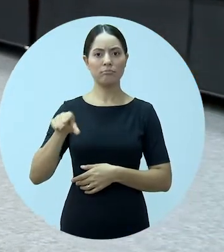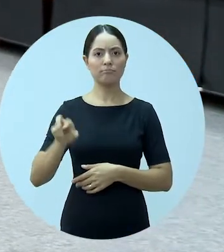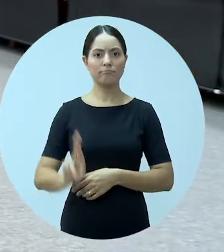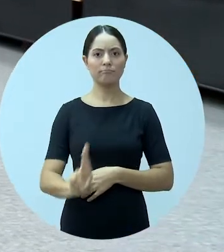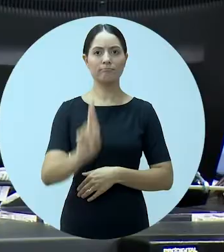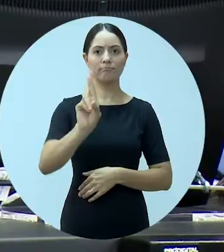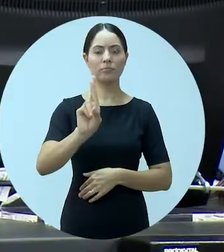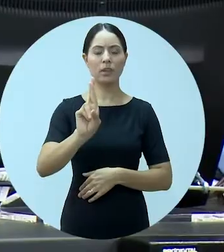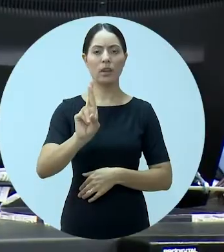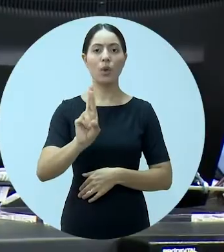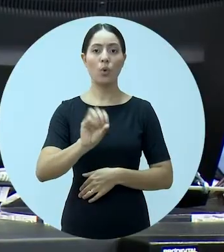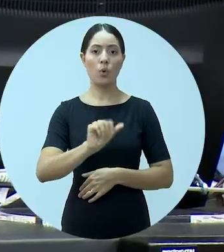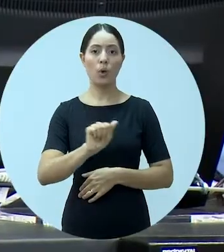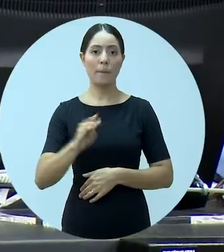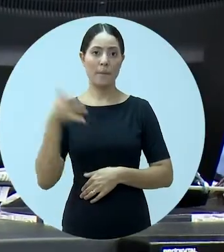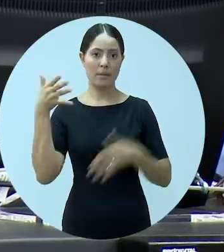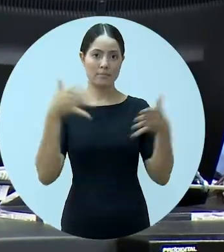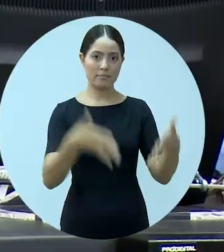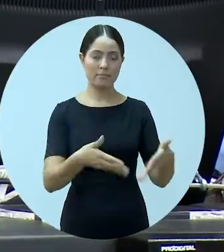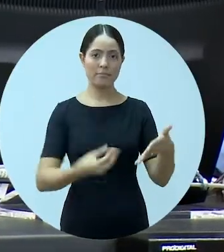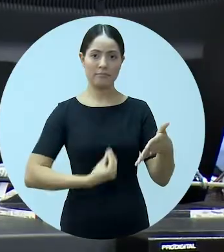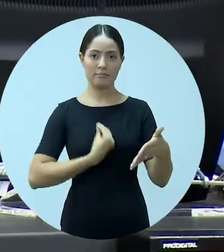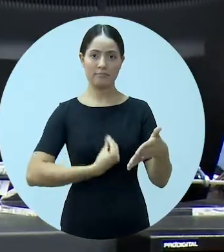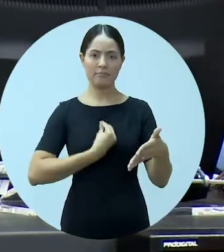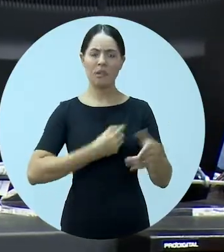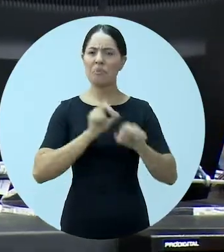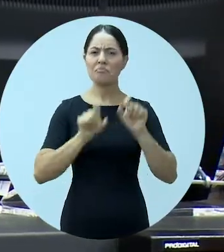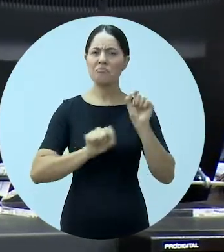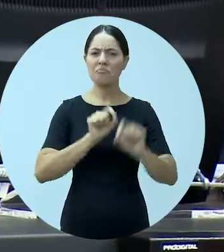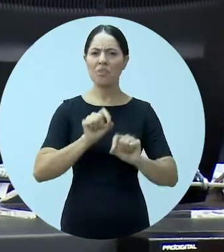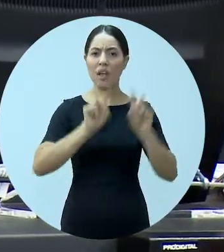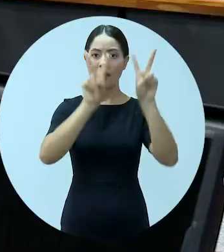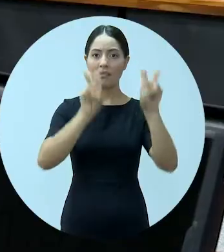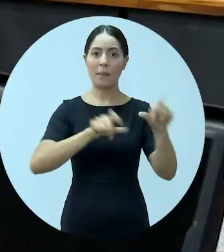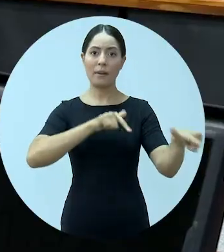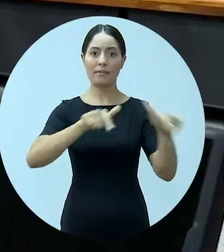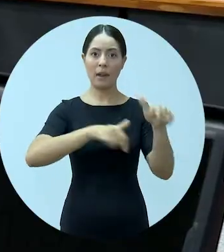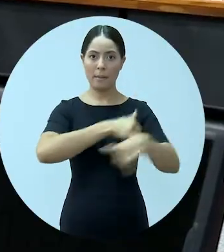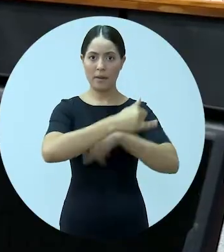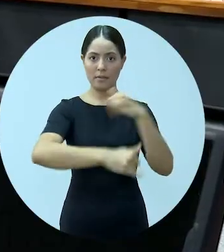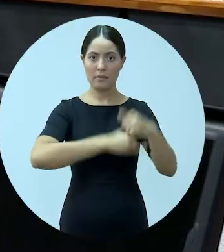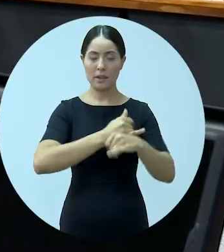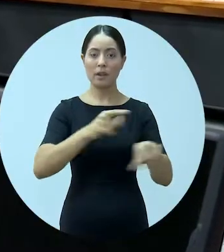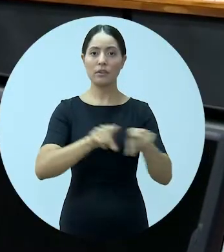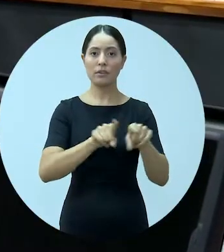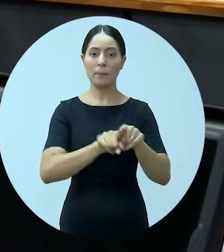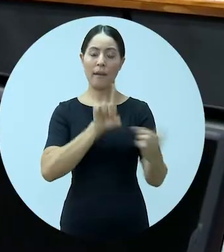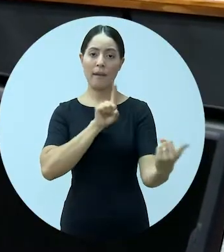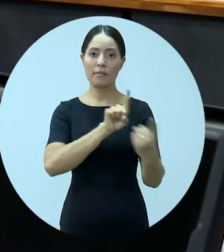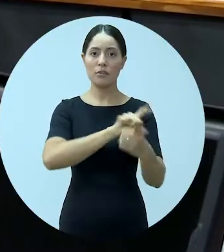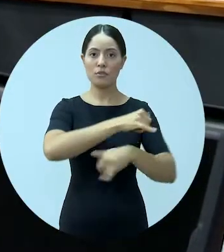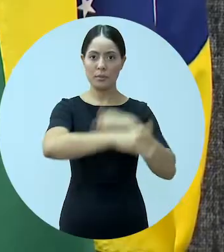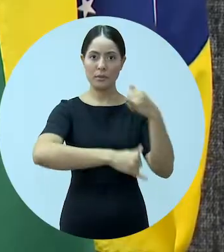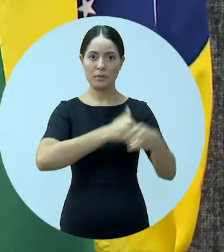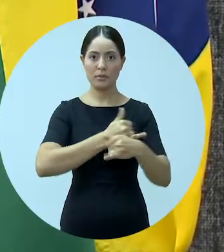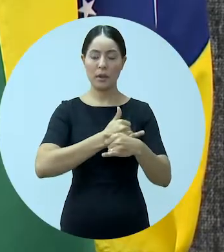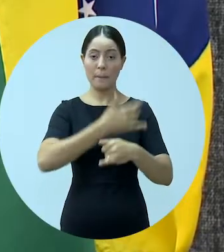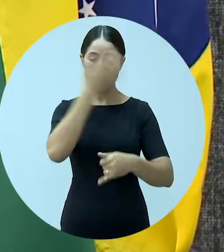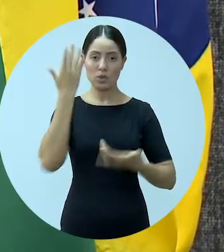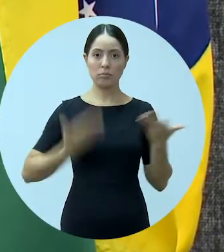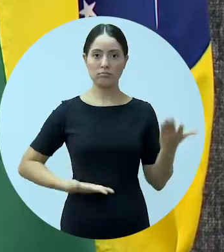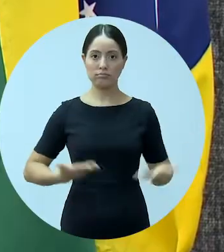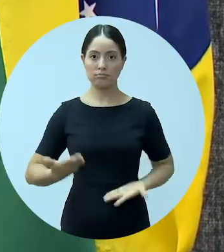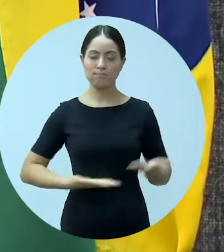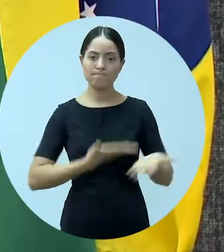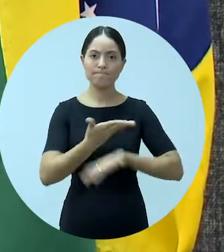no encontro. A padronização de medidas referentes a teletrabalho, teleatendimento, relação com colaboradores, suspensão de